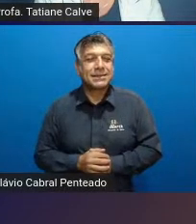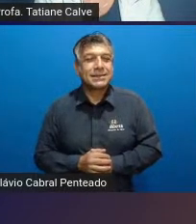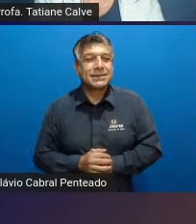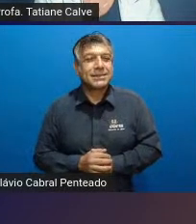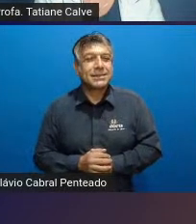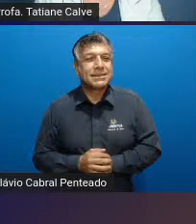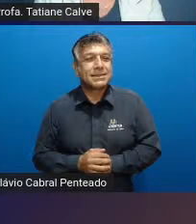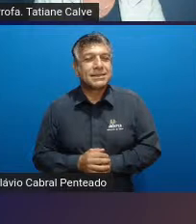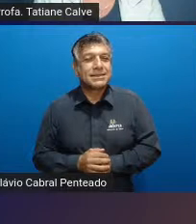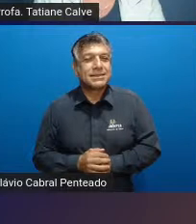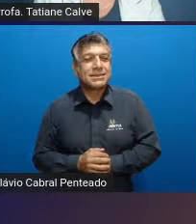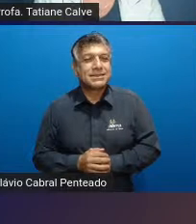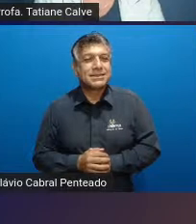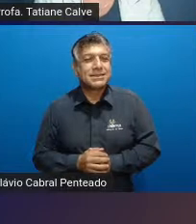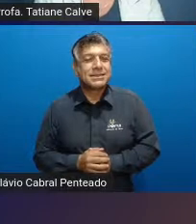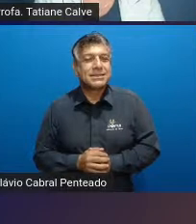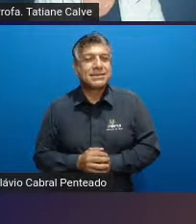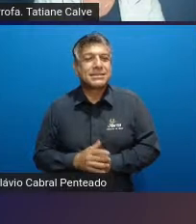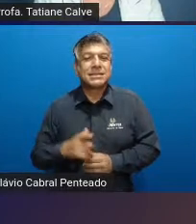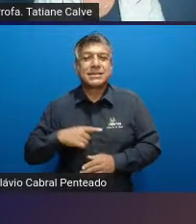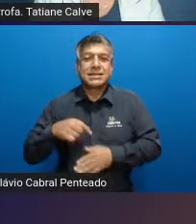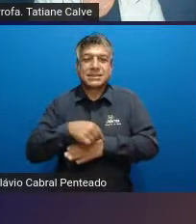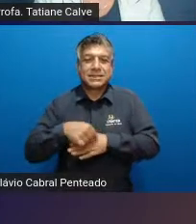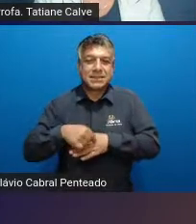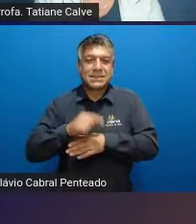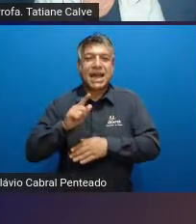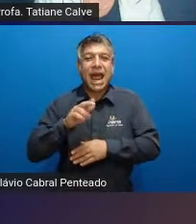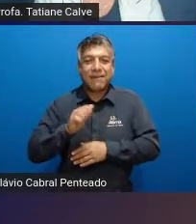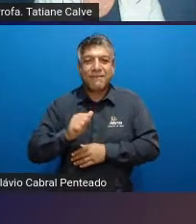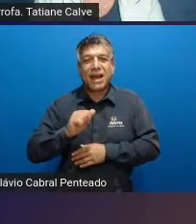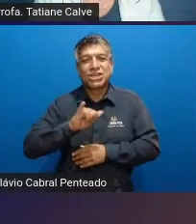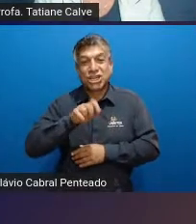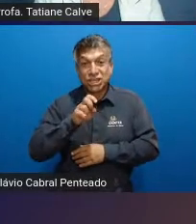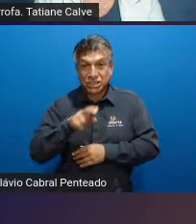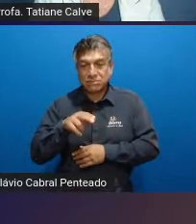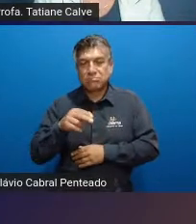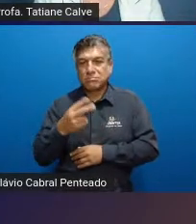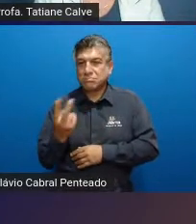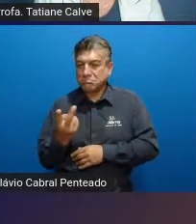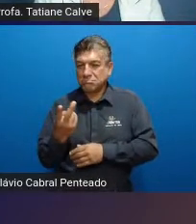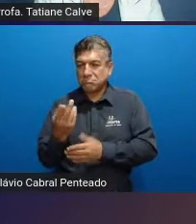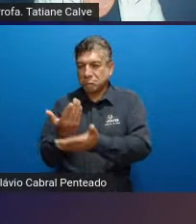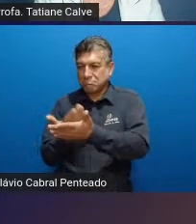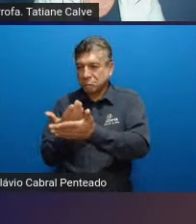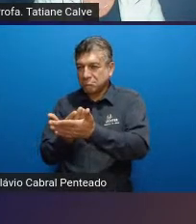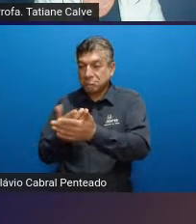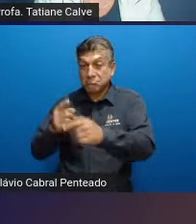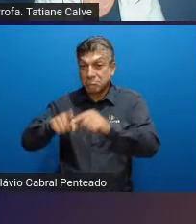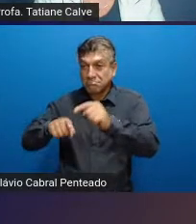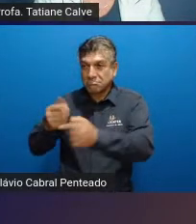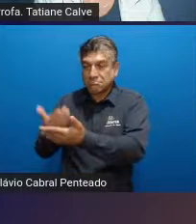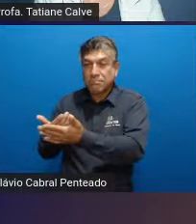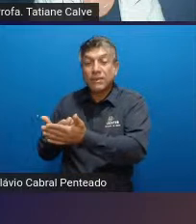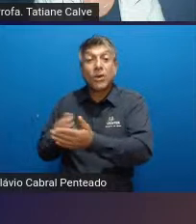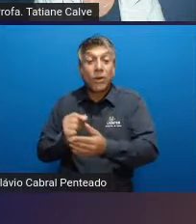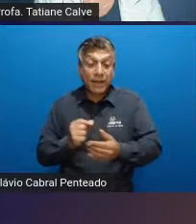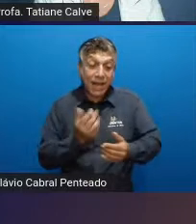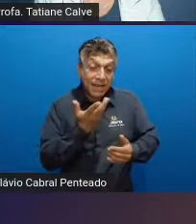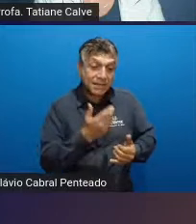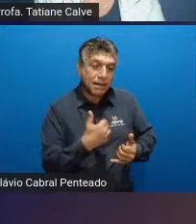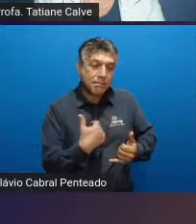então de acordo com o Gava e Jardim os autores pesquisados pela nossa aluna brincando a criança